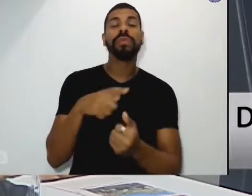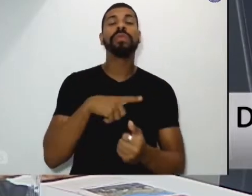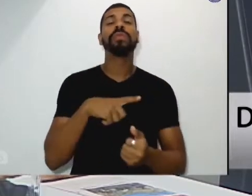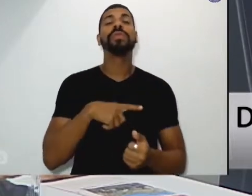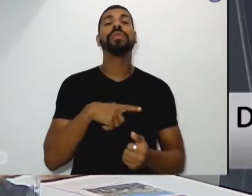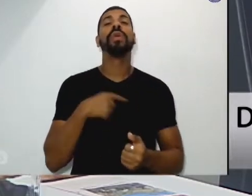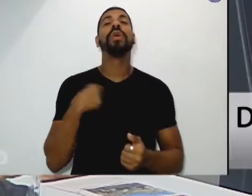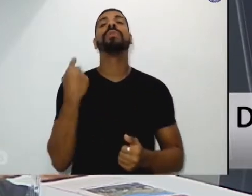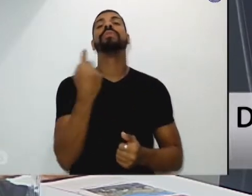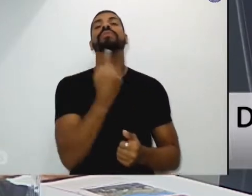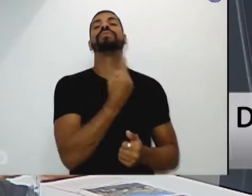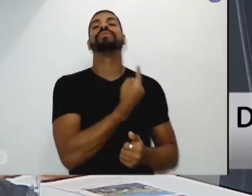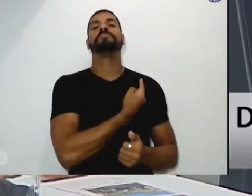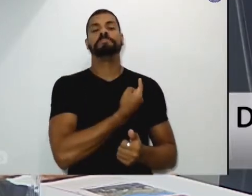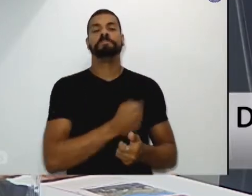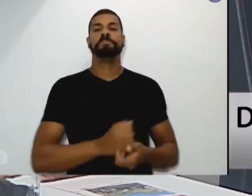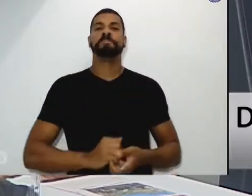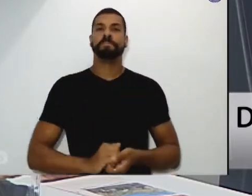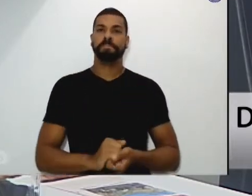rumo.